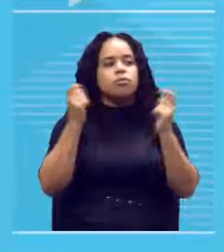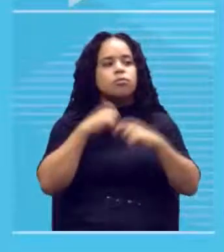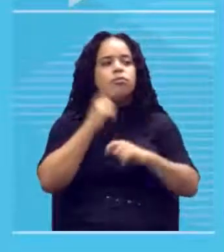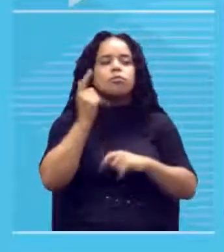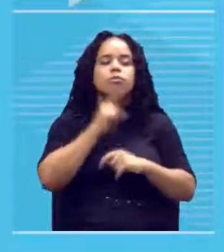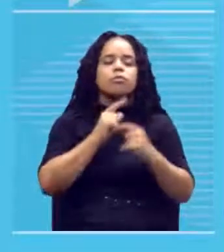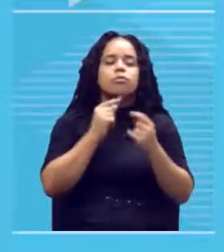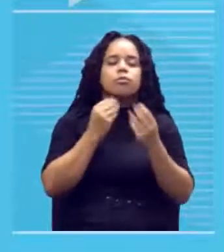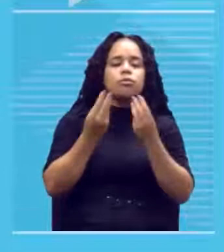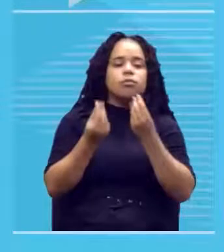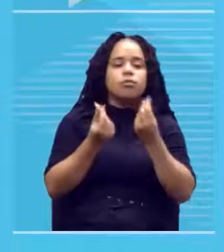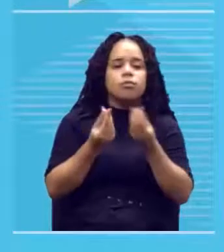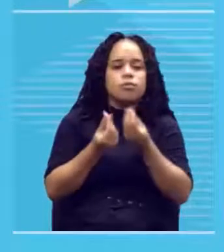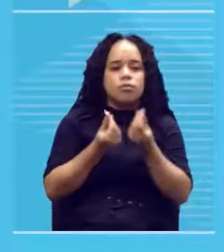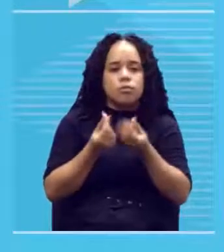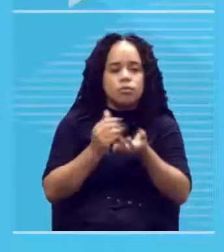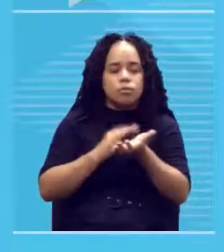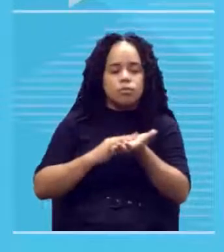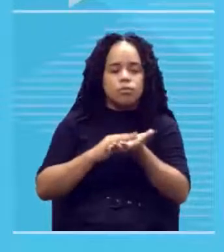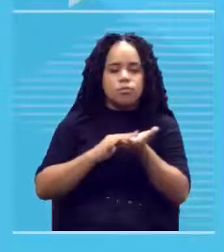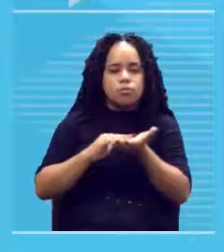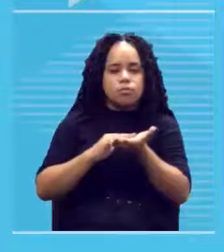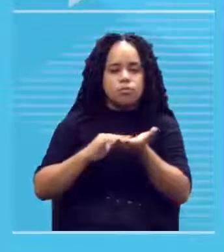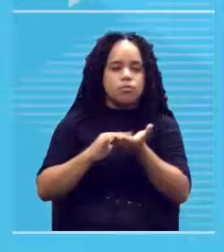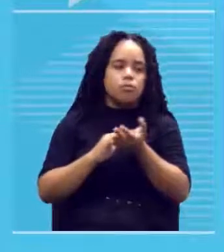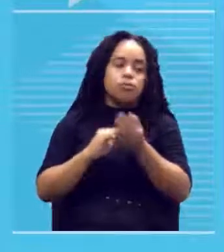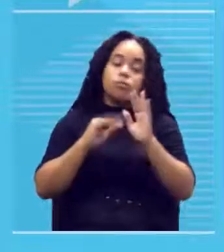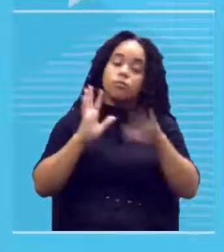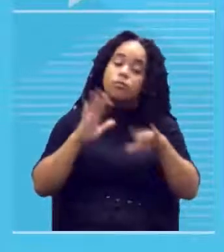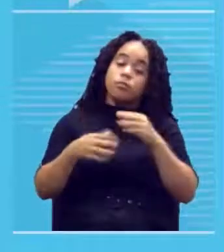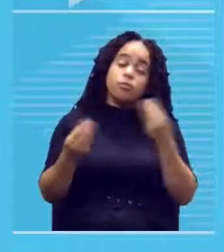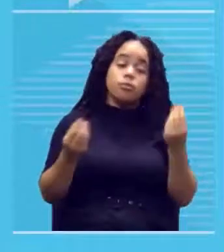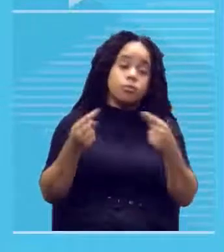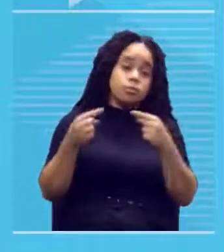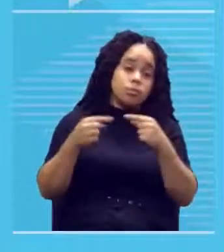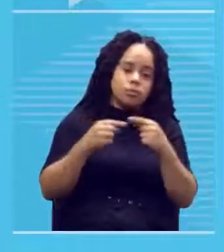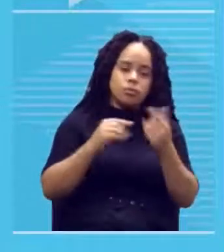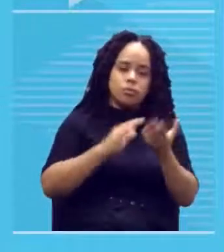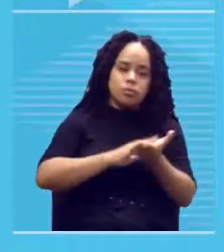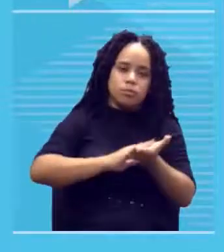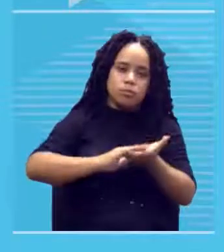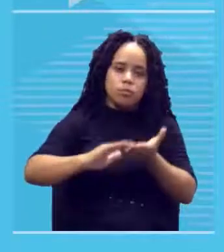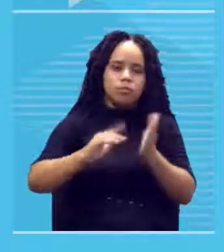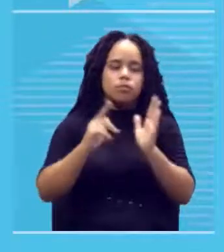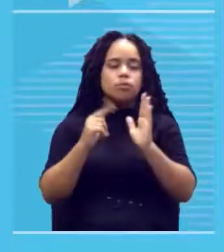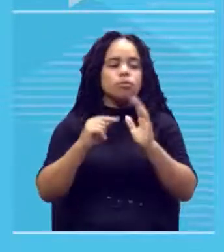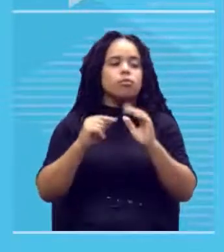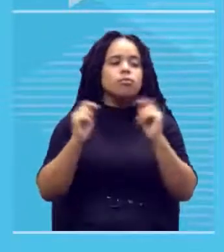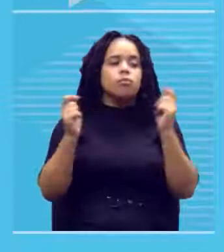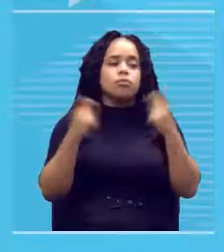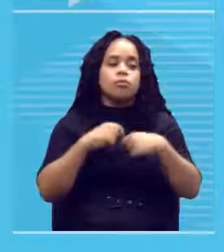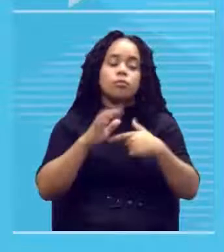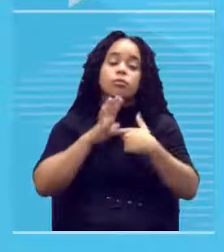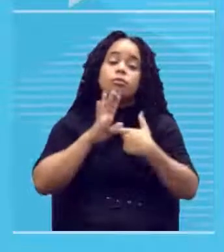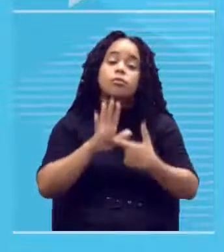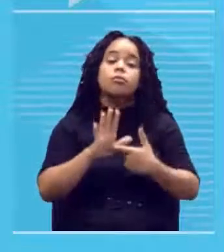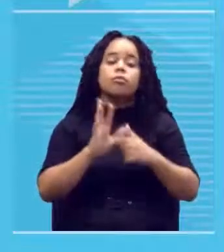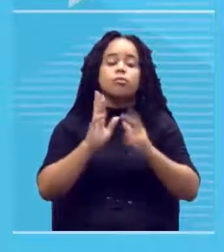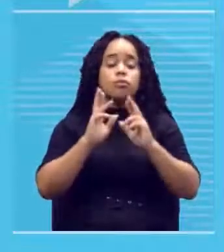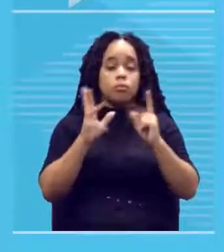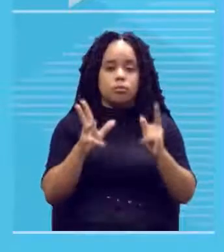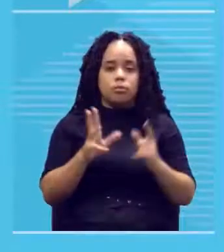textura então dependendo de como você aplica a tinta óleo na superfície ela vai lhe dar um resultado diferente